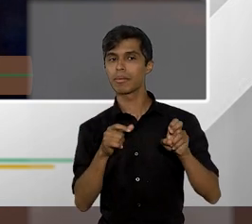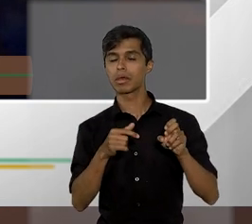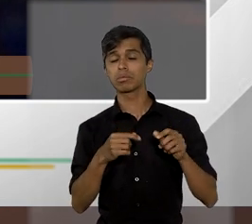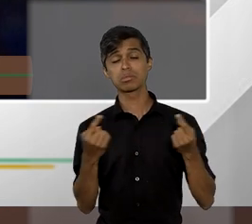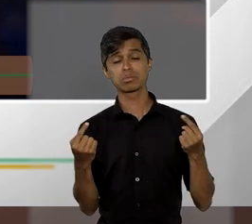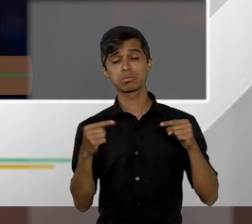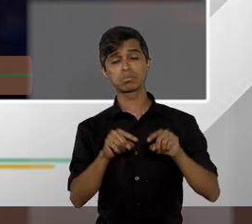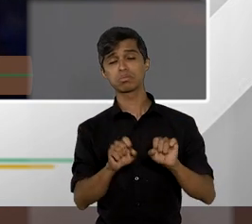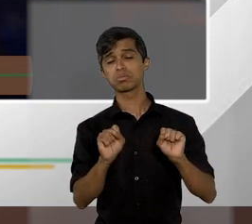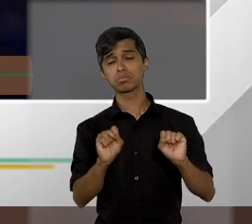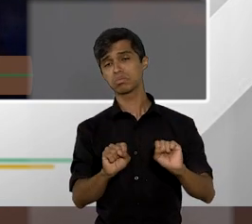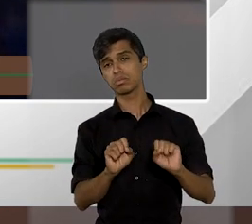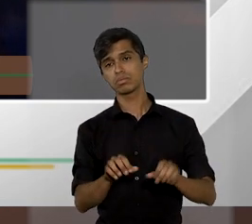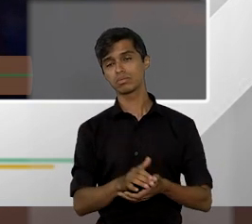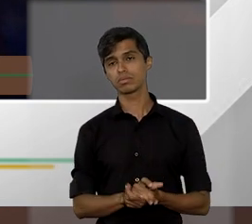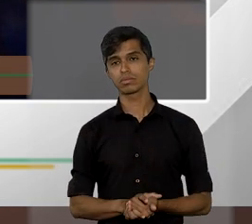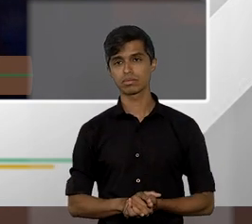conviver